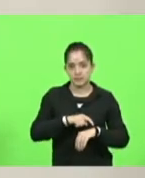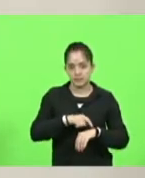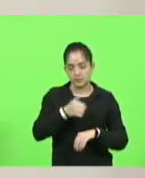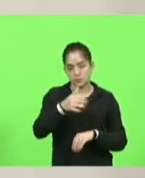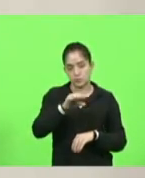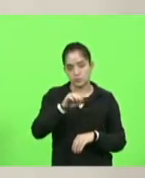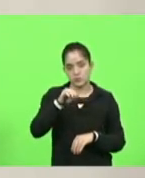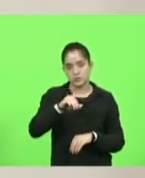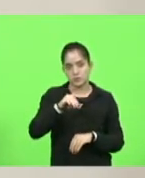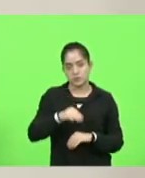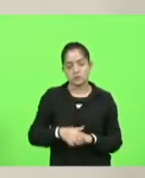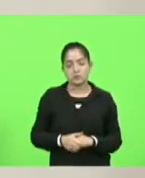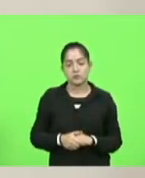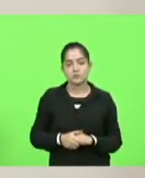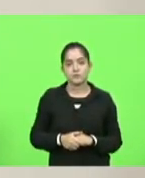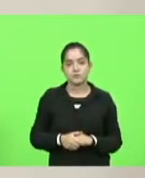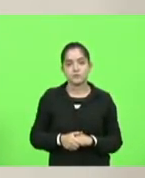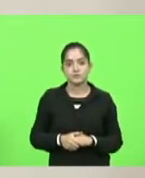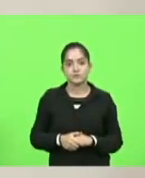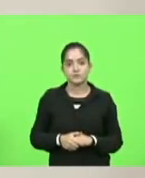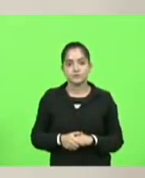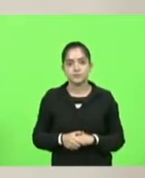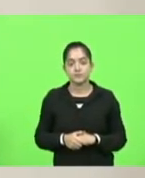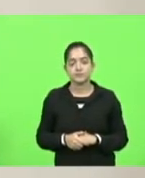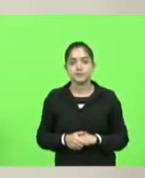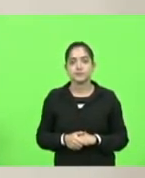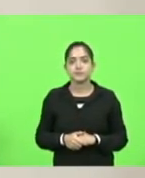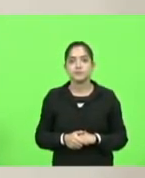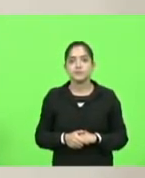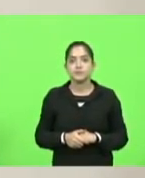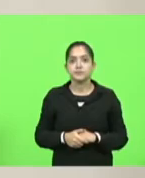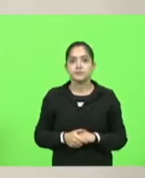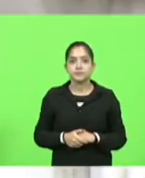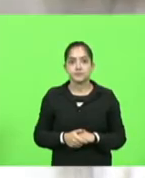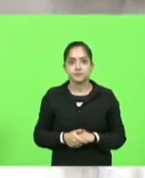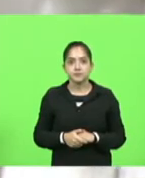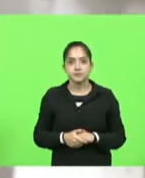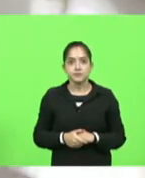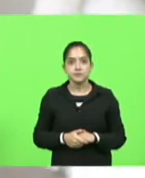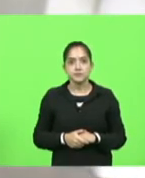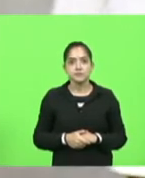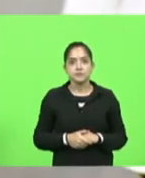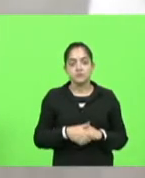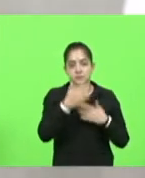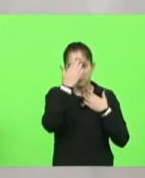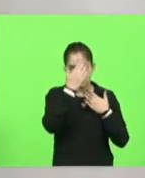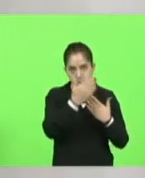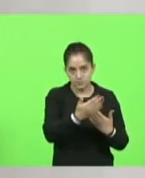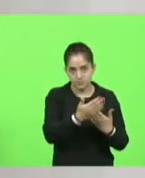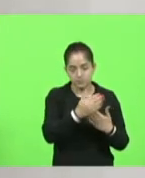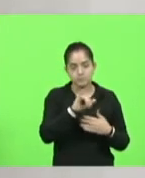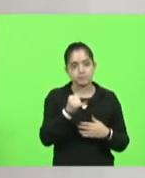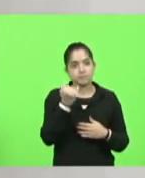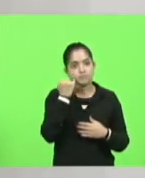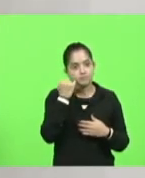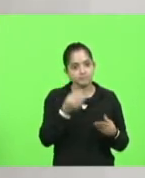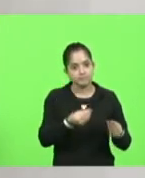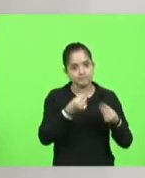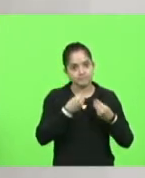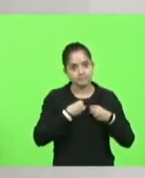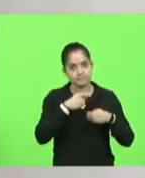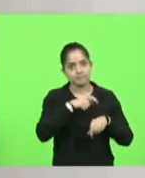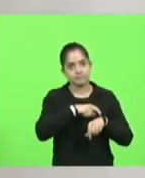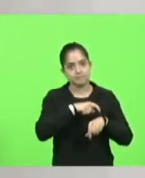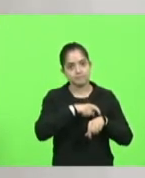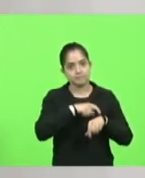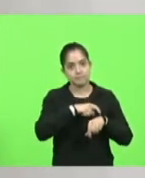deputado. Pois não. Eu queria agradecer o meu colega Gessé que me cedeu o tempo dele em coração para a Vossa